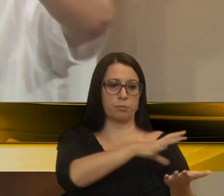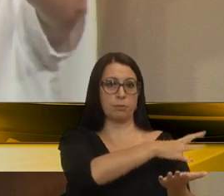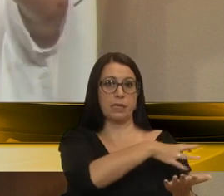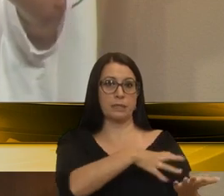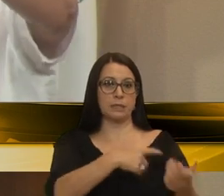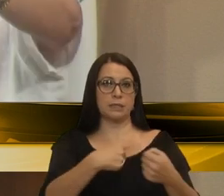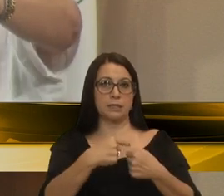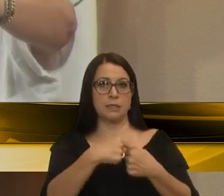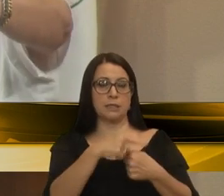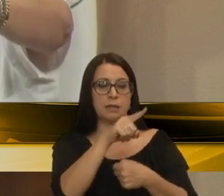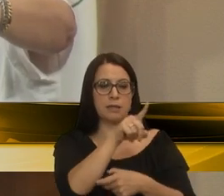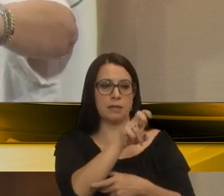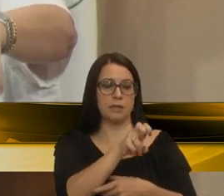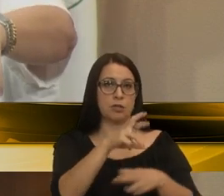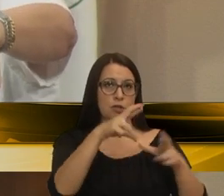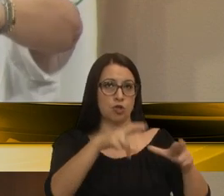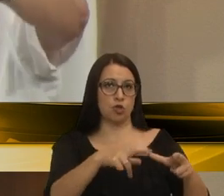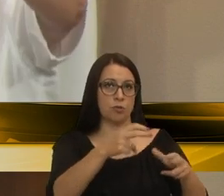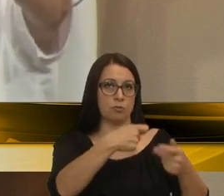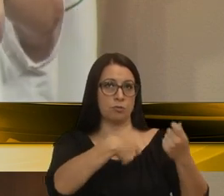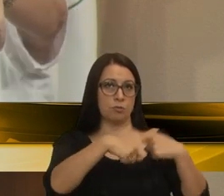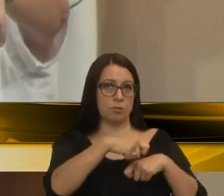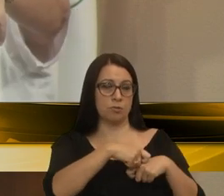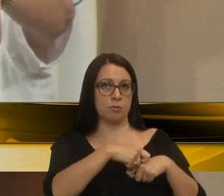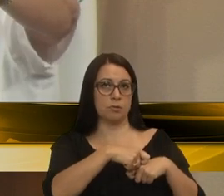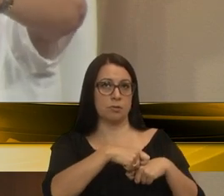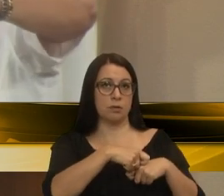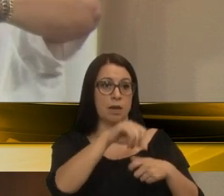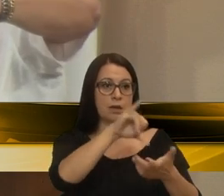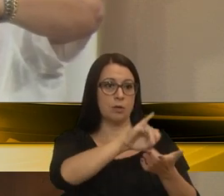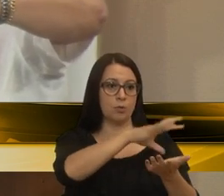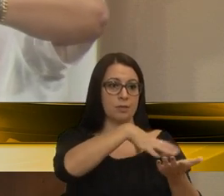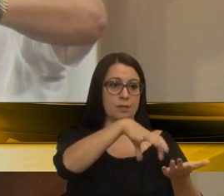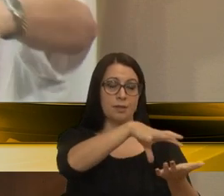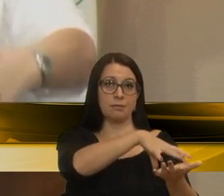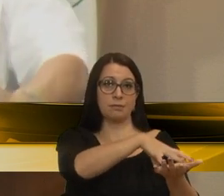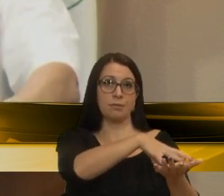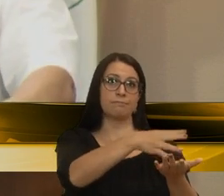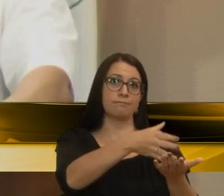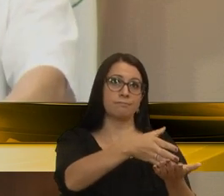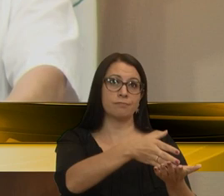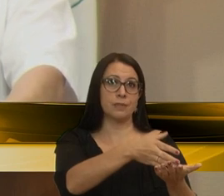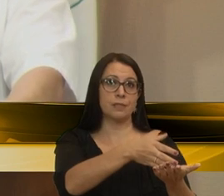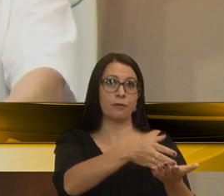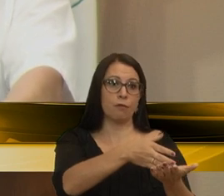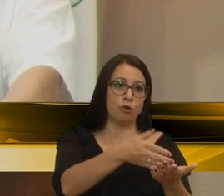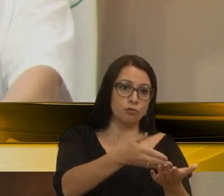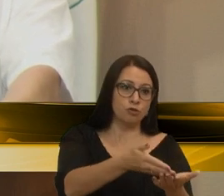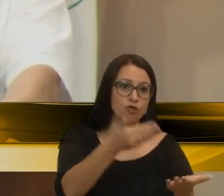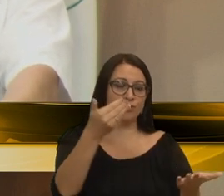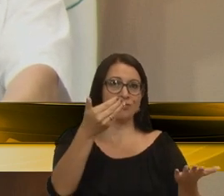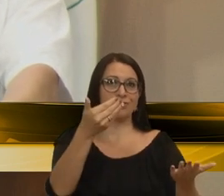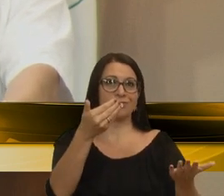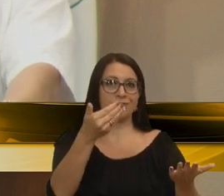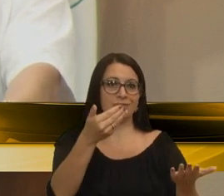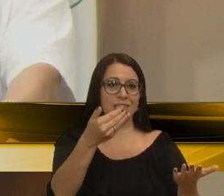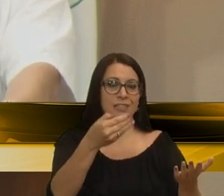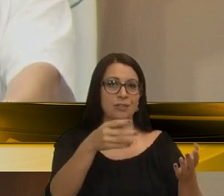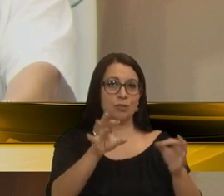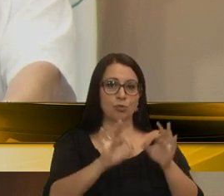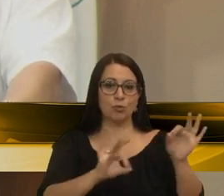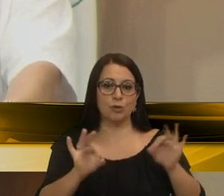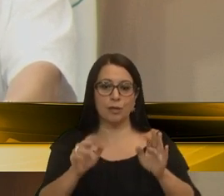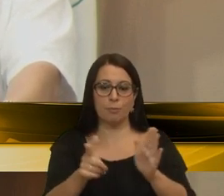nas 15 regiões administrativas, as zonas de centro foram praticamente suprimidas das plantas.